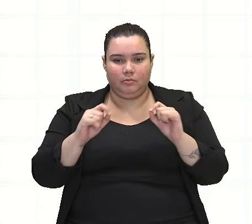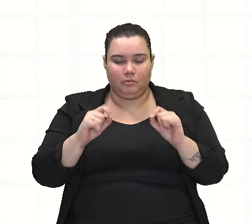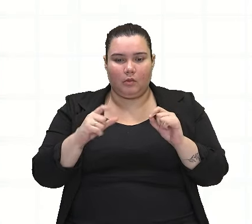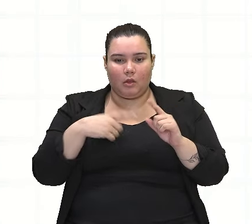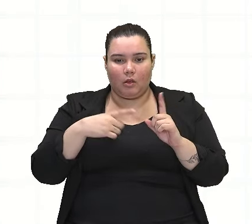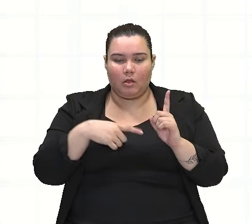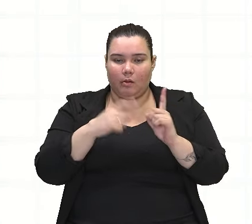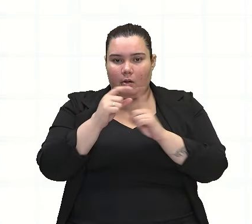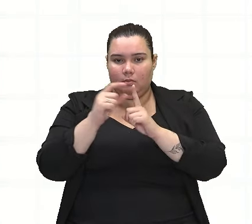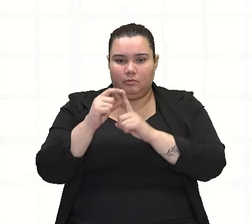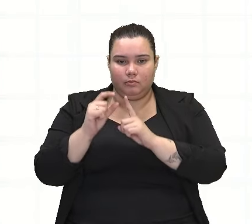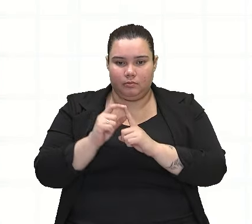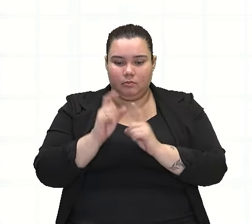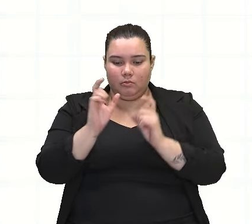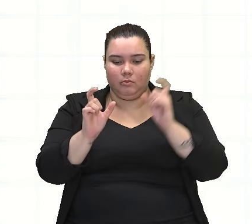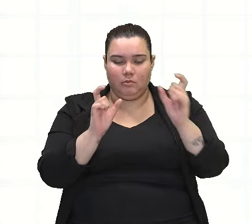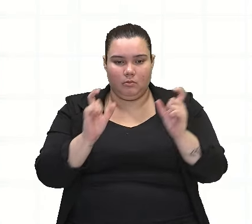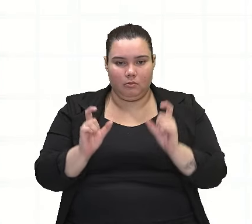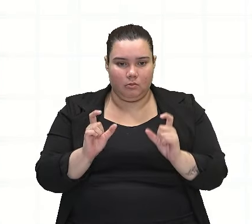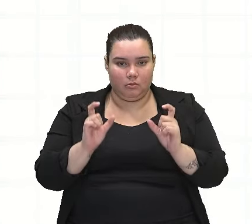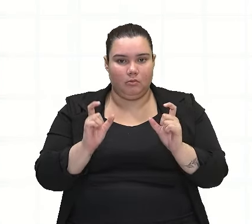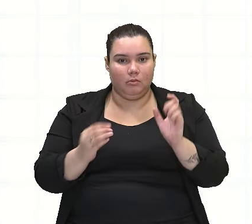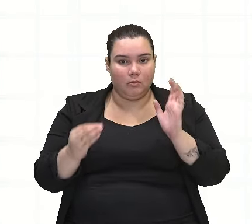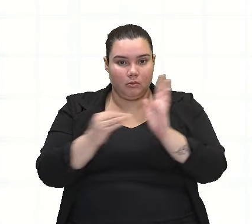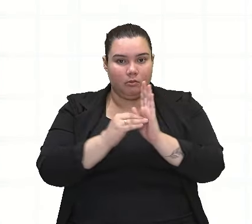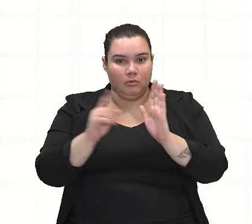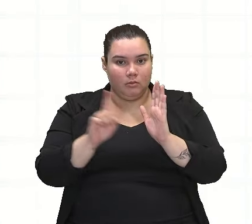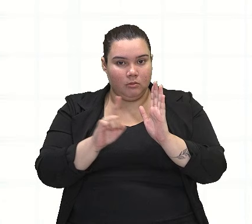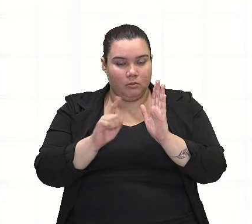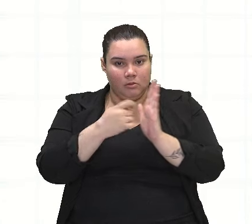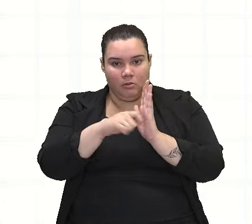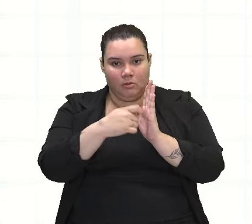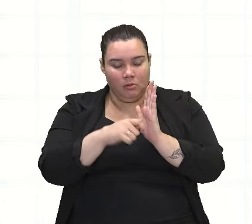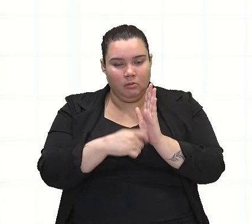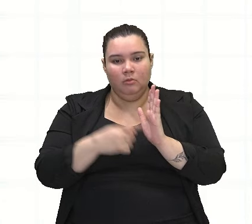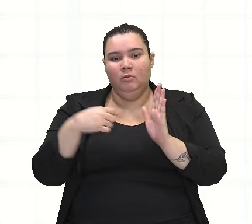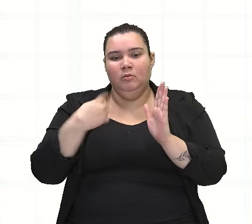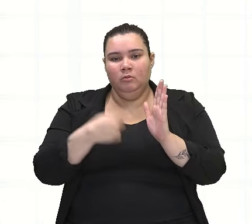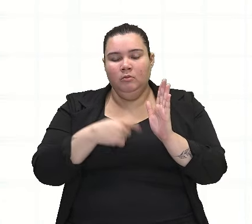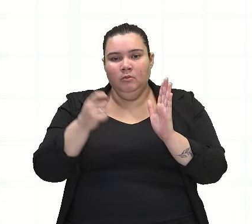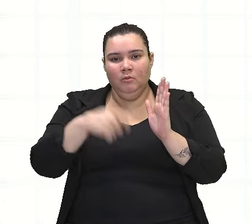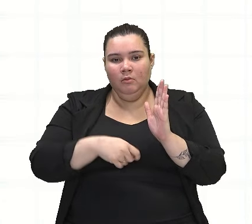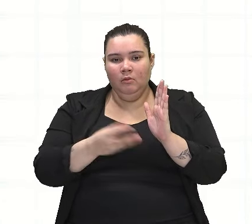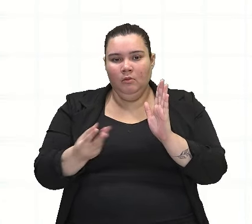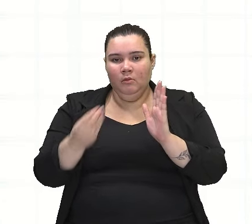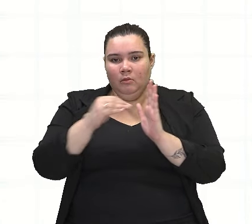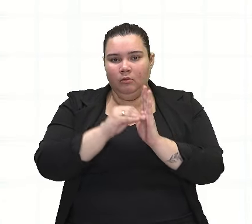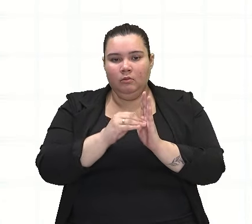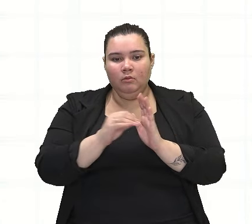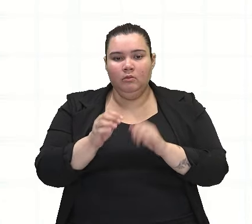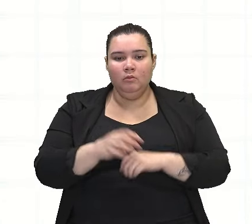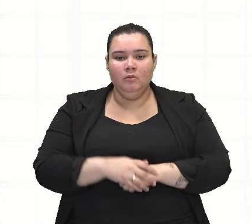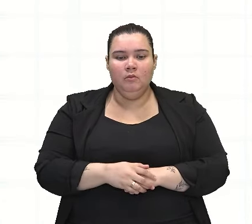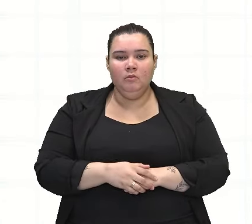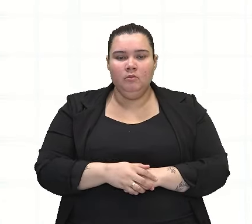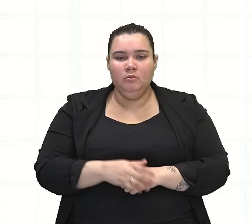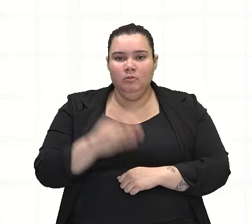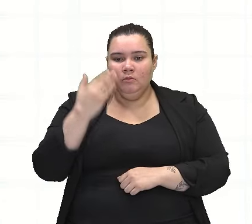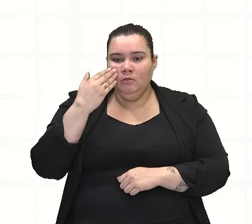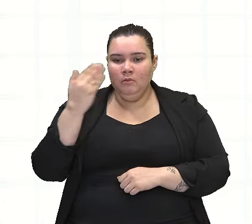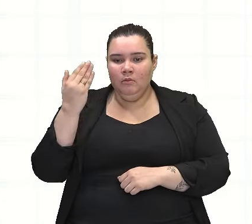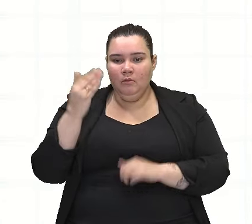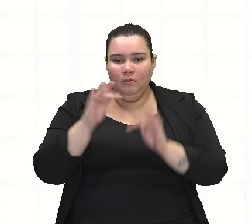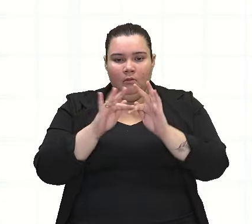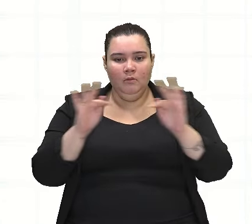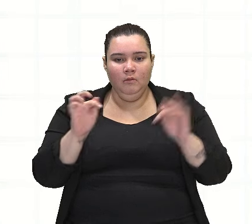palavras que não estão escritas aí, mas nós podemos recuperar. Observe. Se chegar depois das